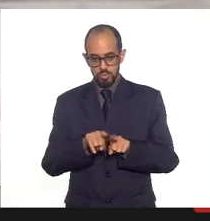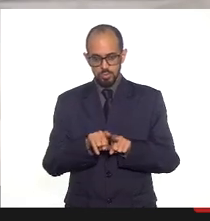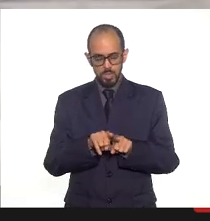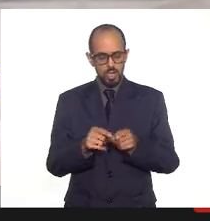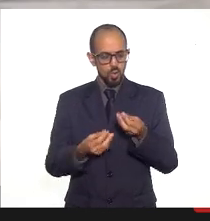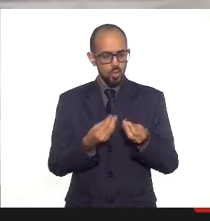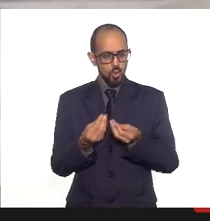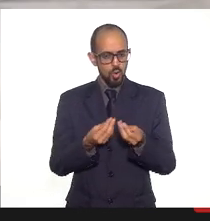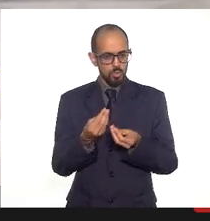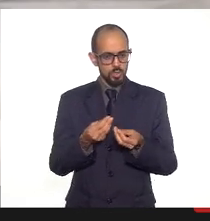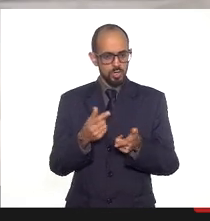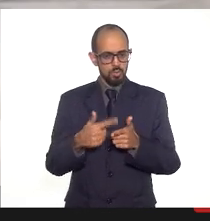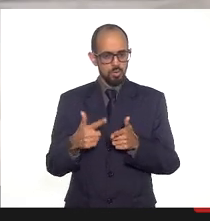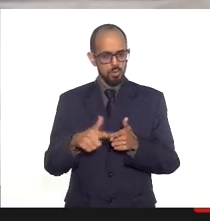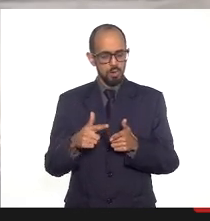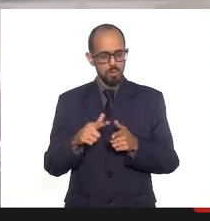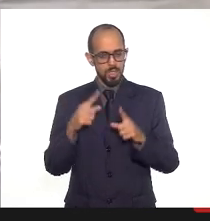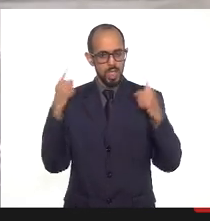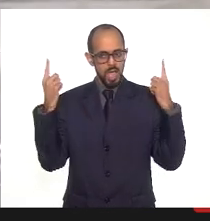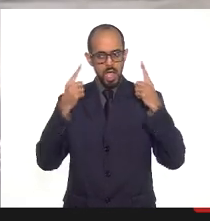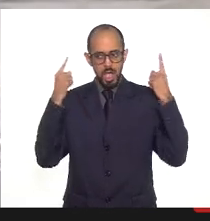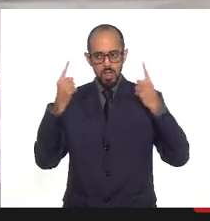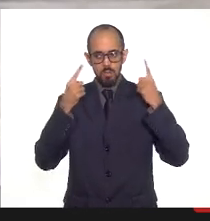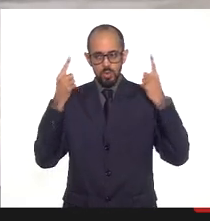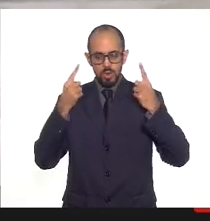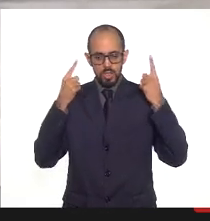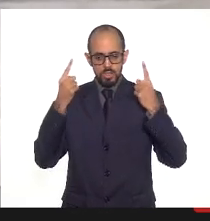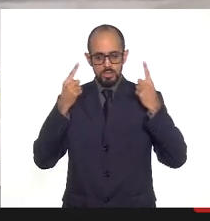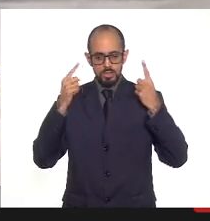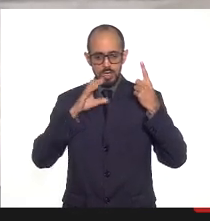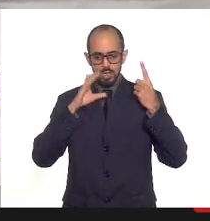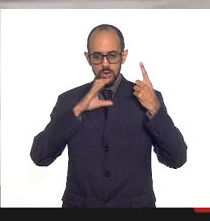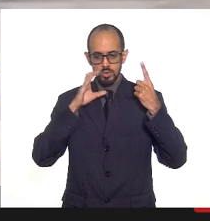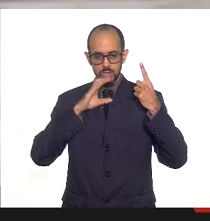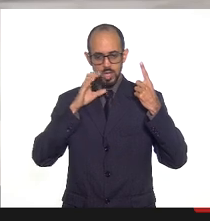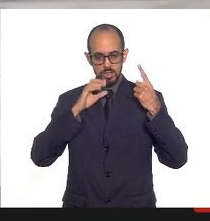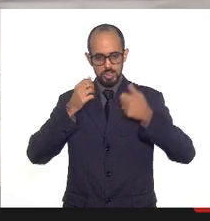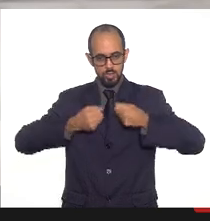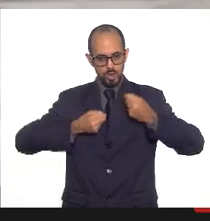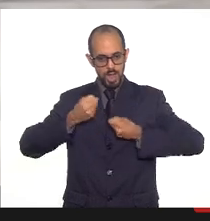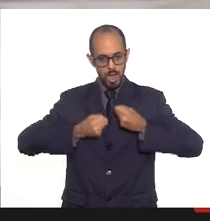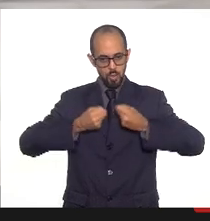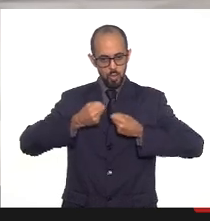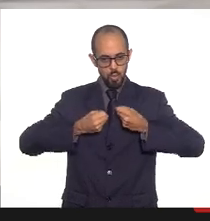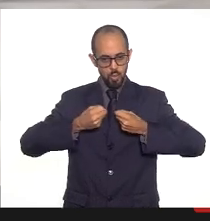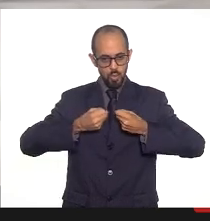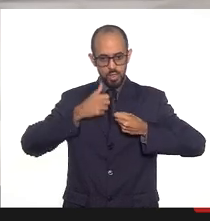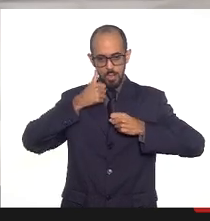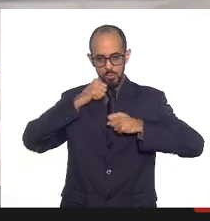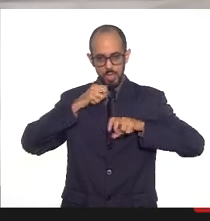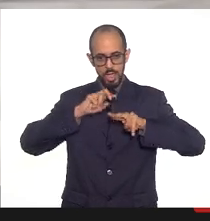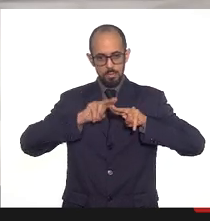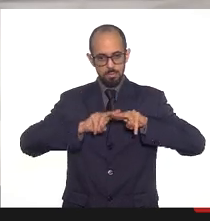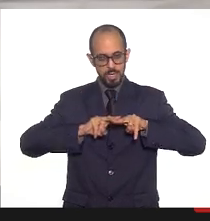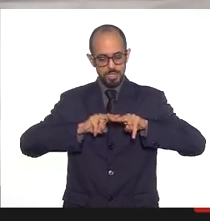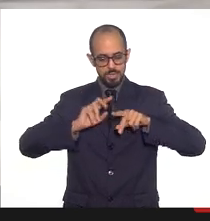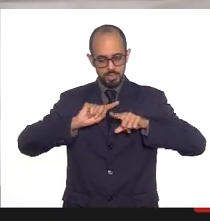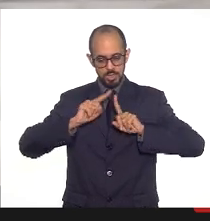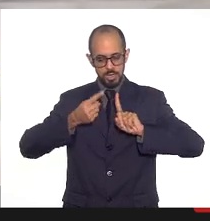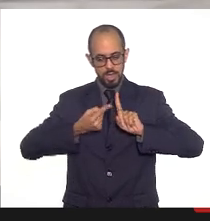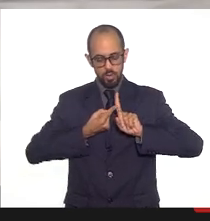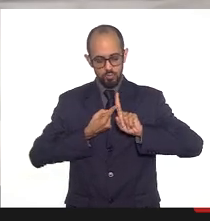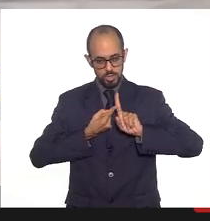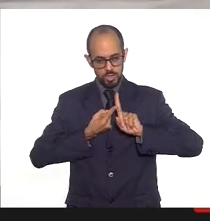questão da ambulância, do transporte, por exemplo, da presa Partulhietes.